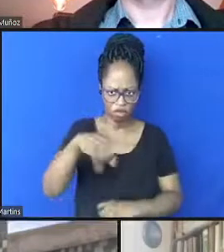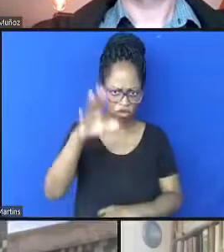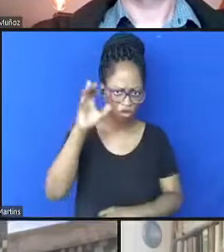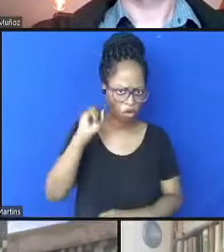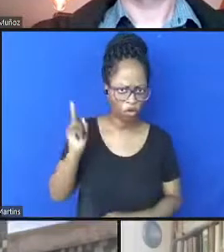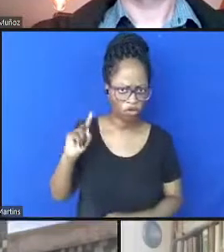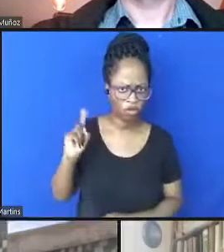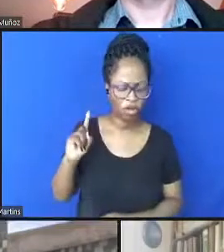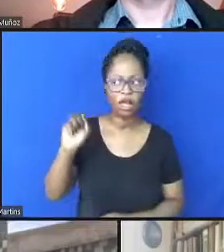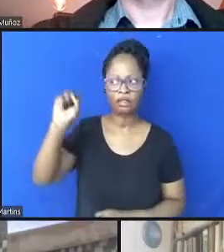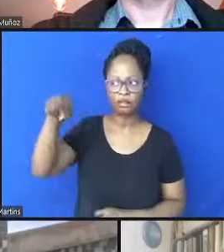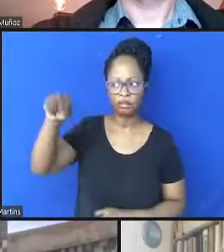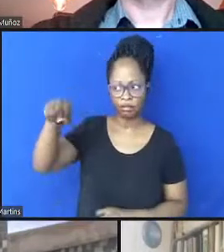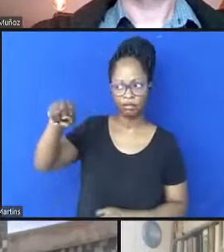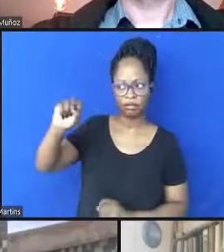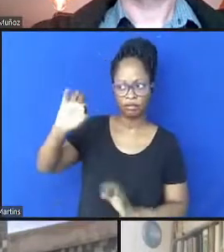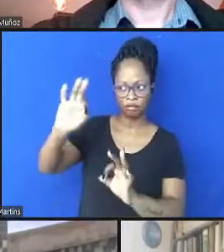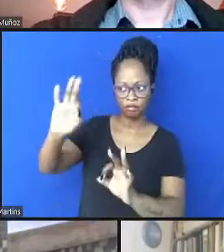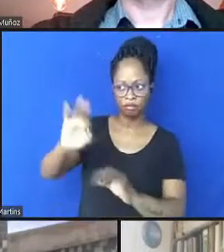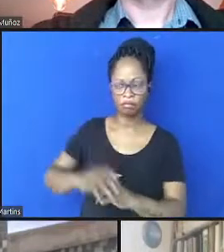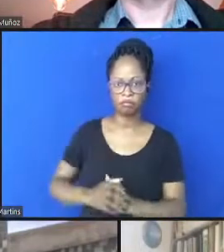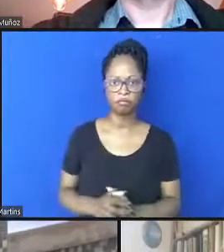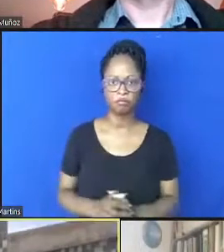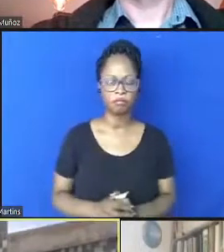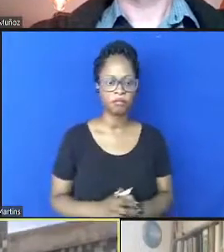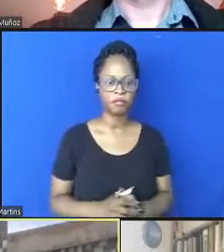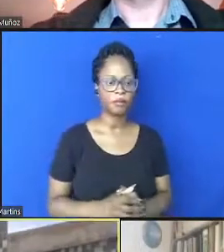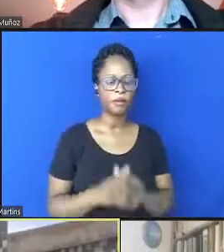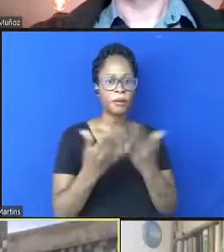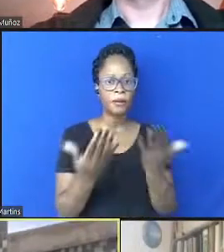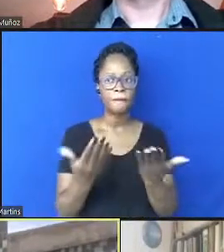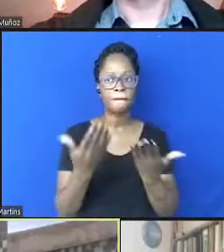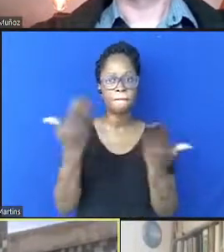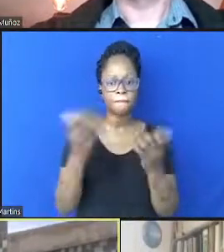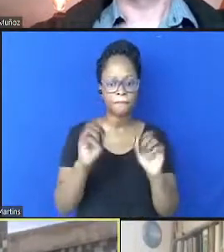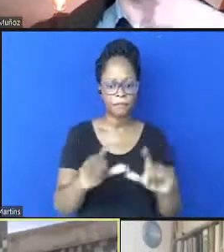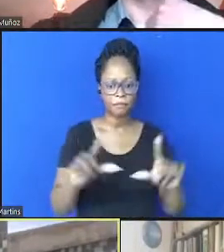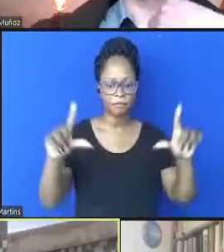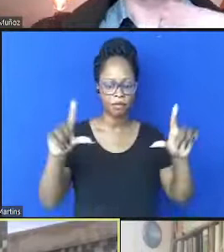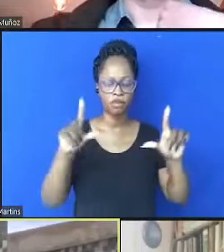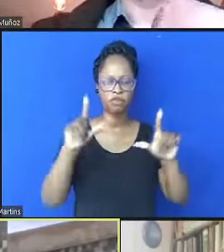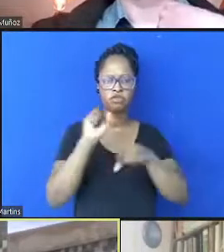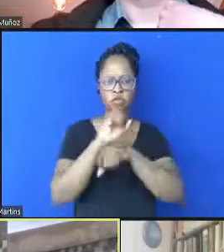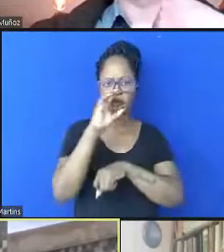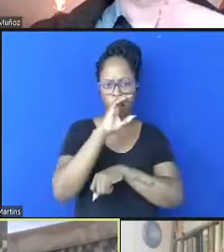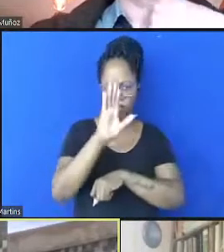Sim. Ok. Estou a partilhar a tela também, só um segundo.